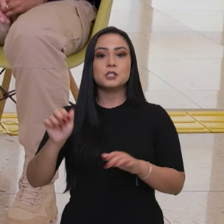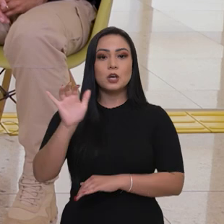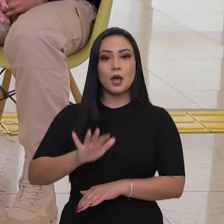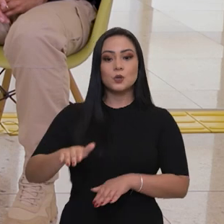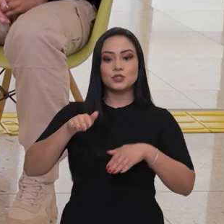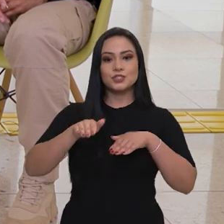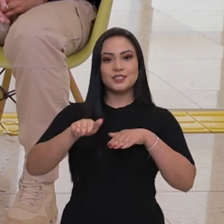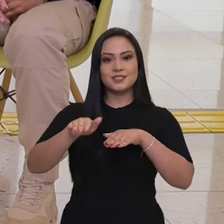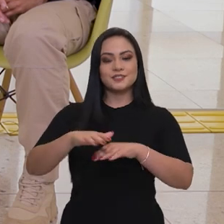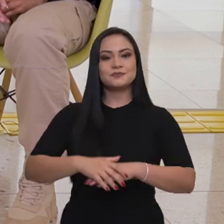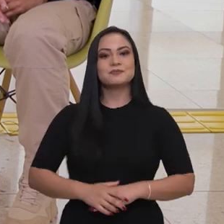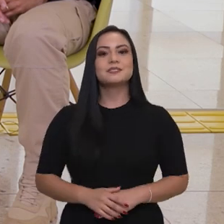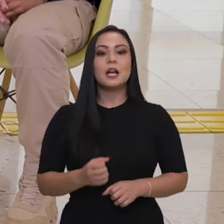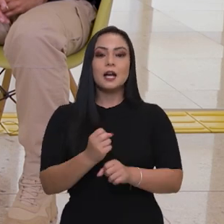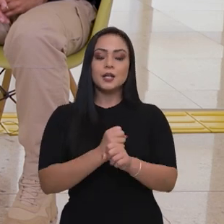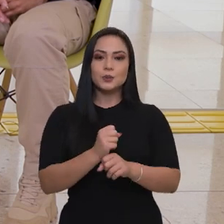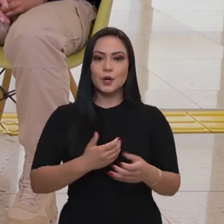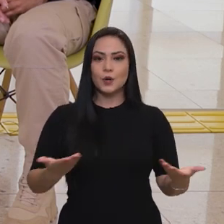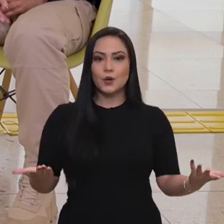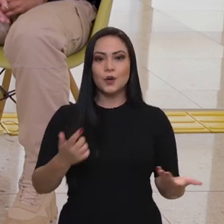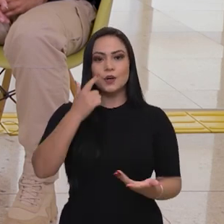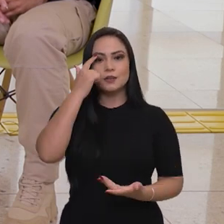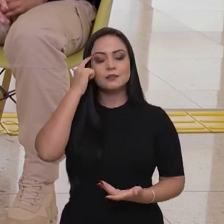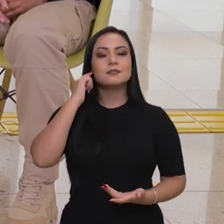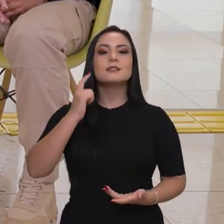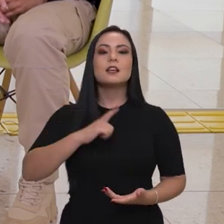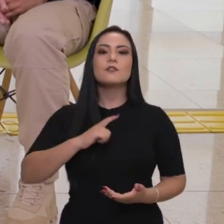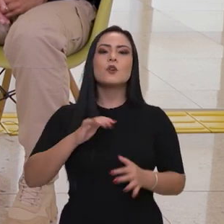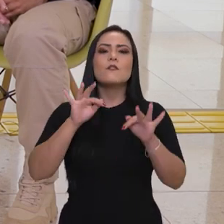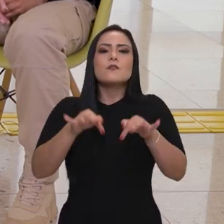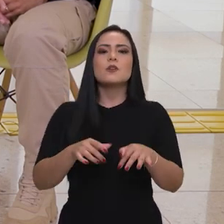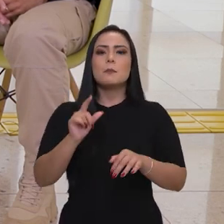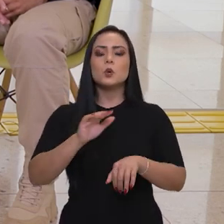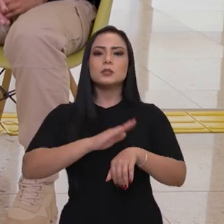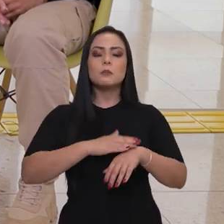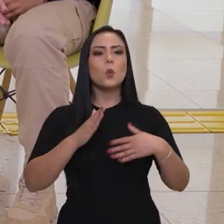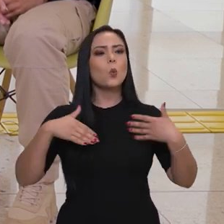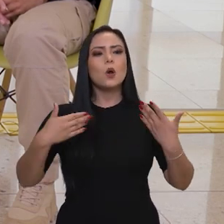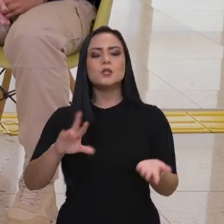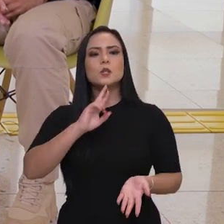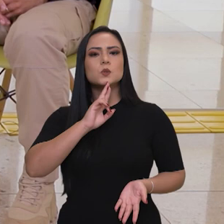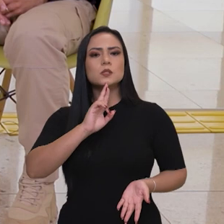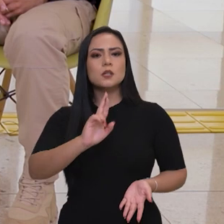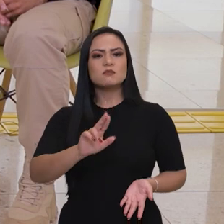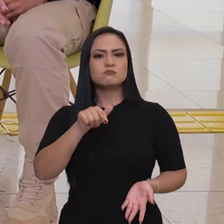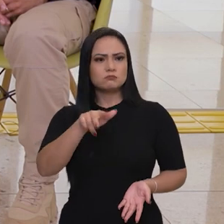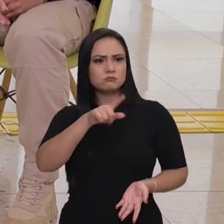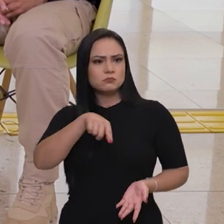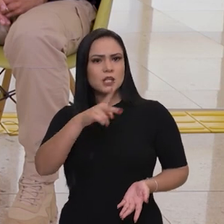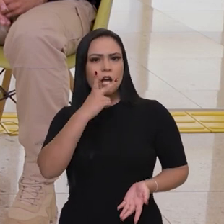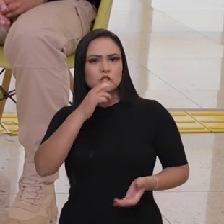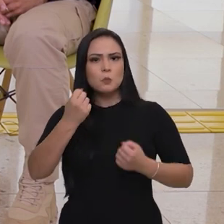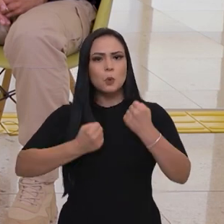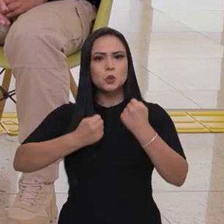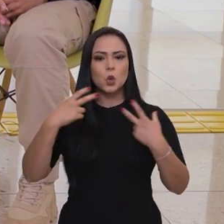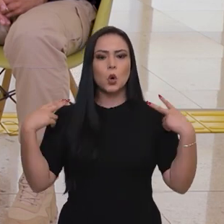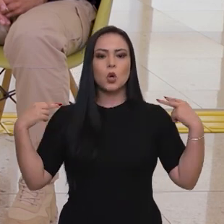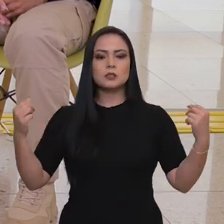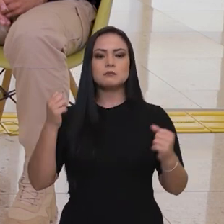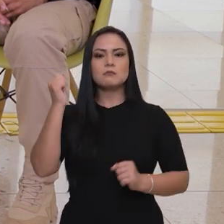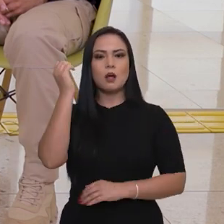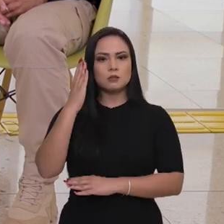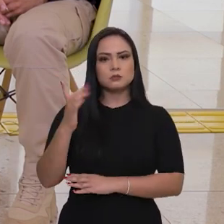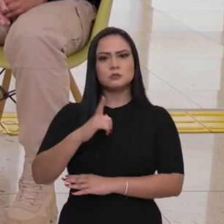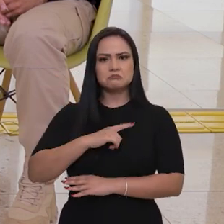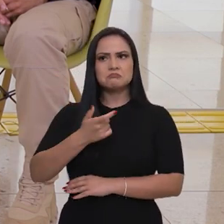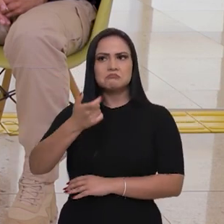teve fim recentemente. Quais foram os resultados dela? O senhor acha que o motorista brasileiro tem sido mais consciente ou